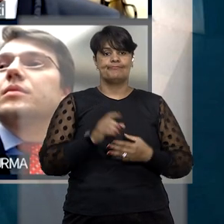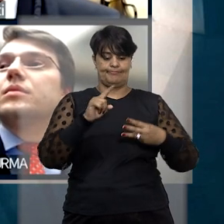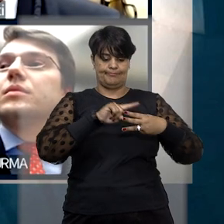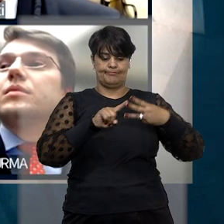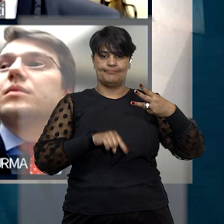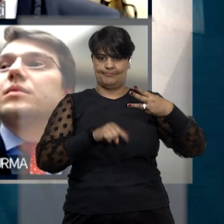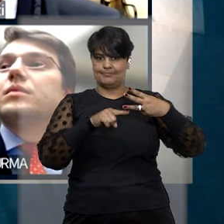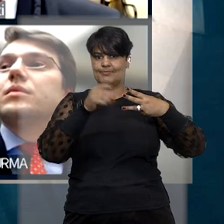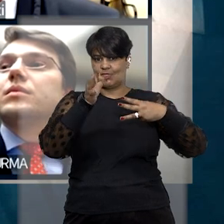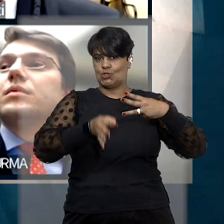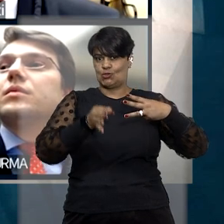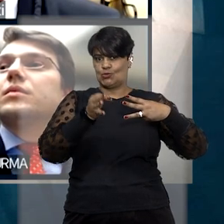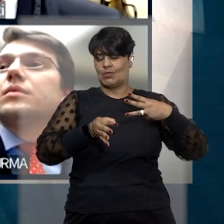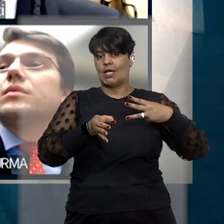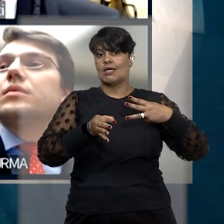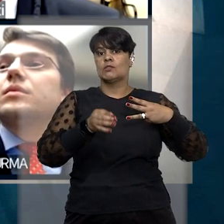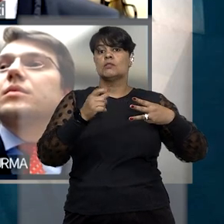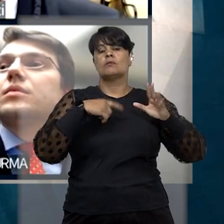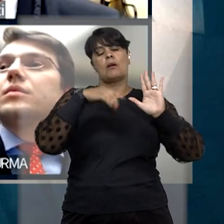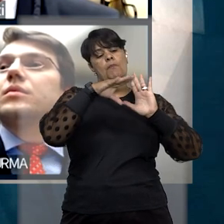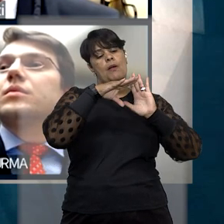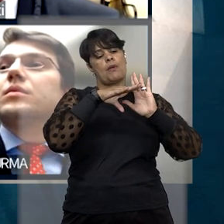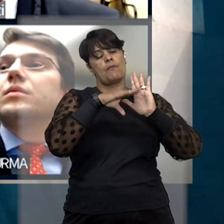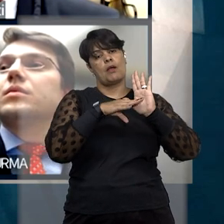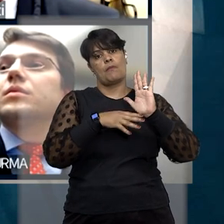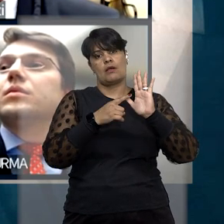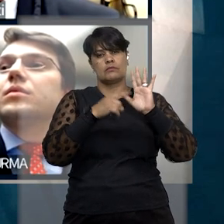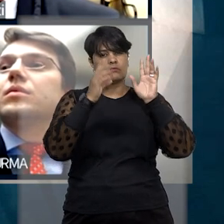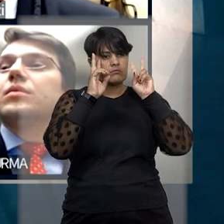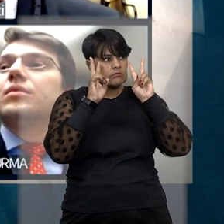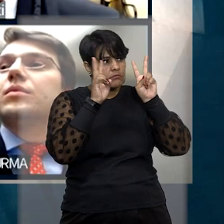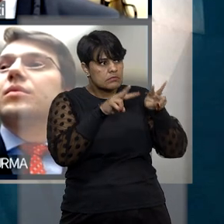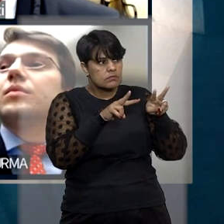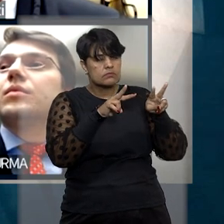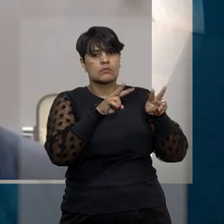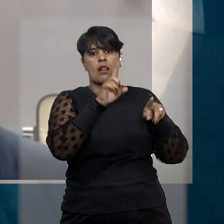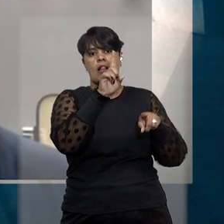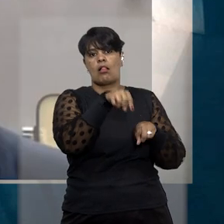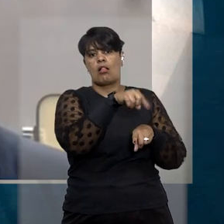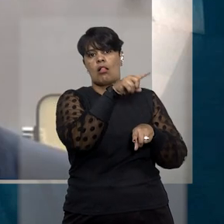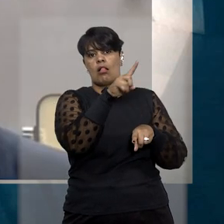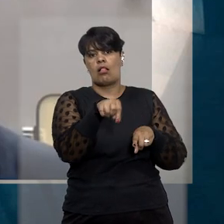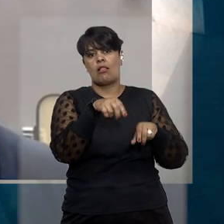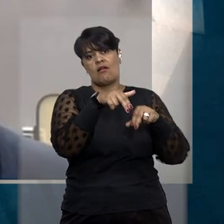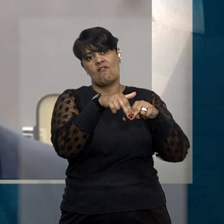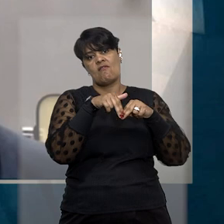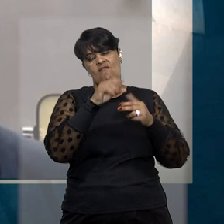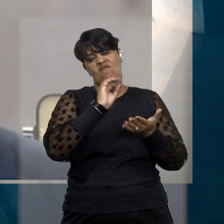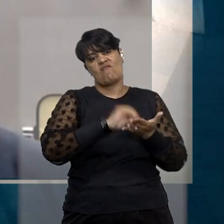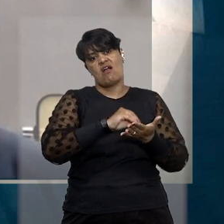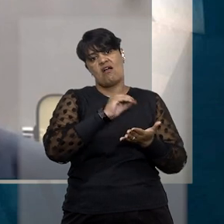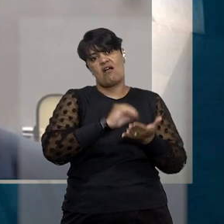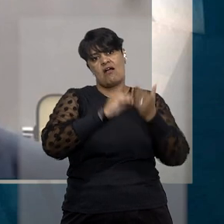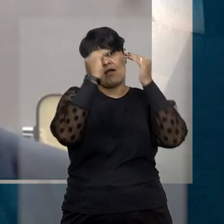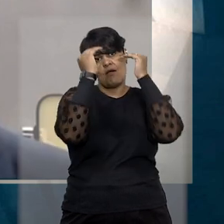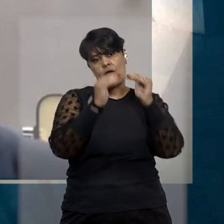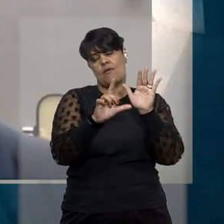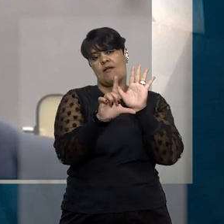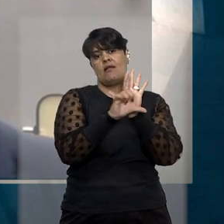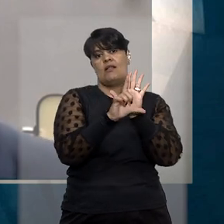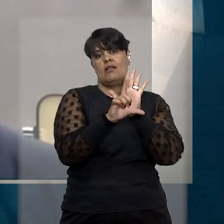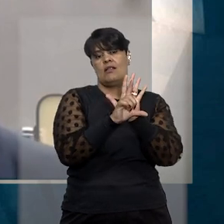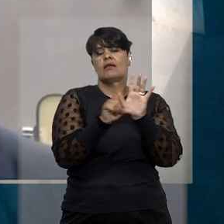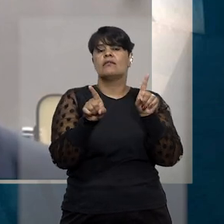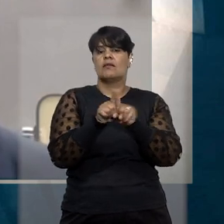julgados pela sexta turma, os procedimentos de reconhecimento foram anulados por falta de respeito à lei, com pareceres